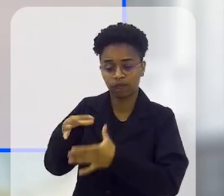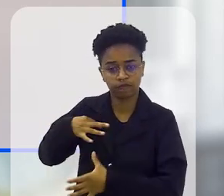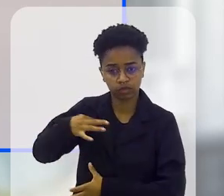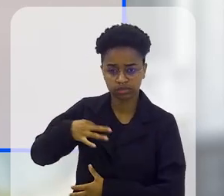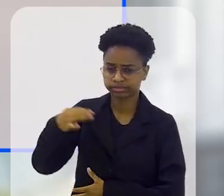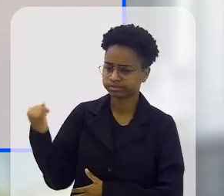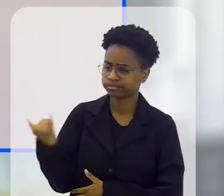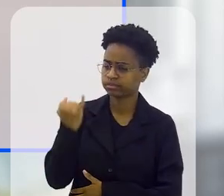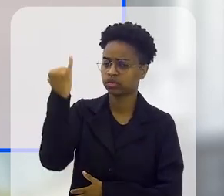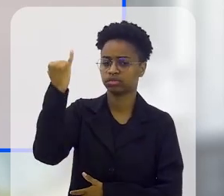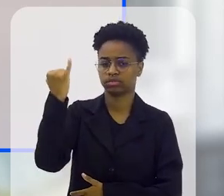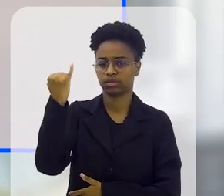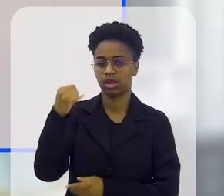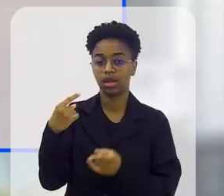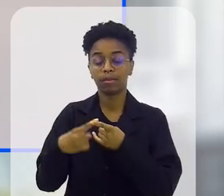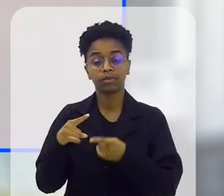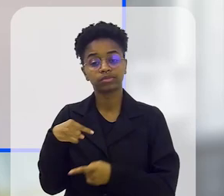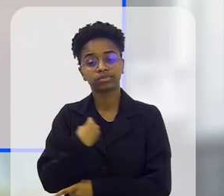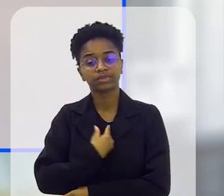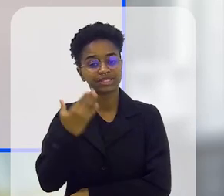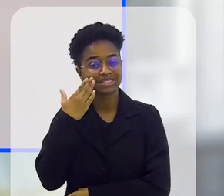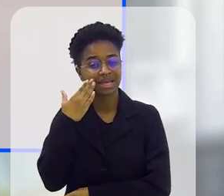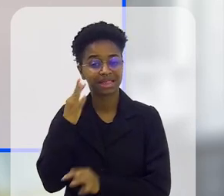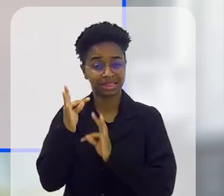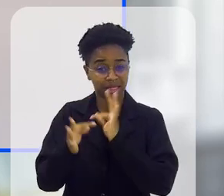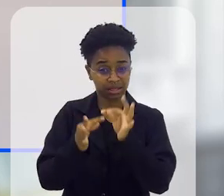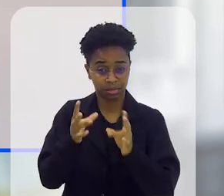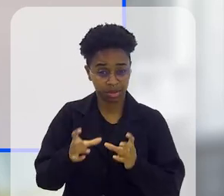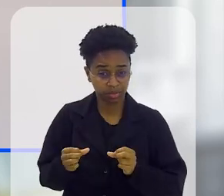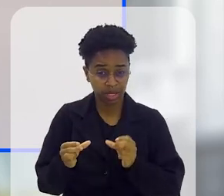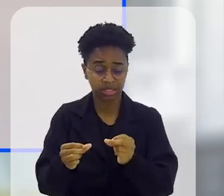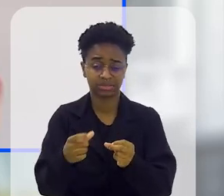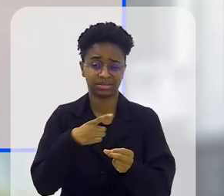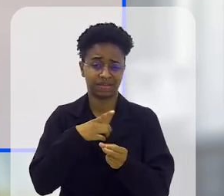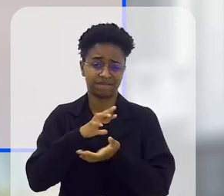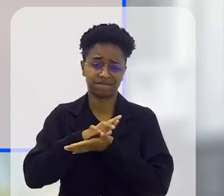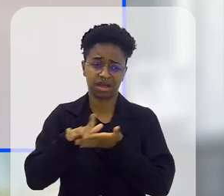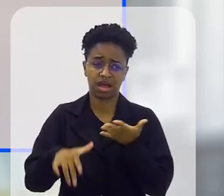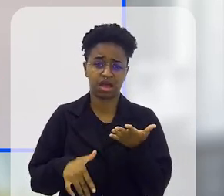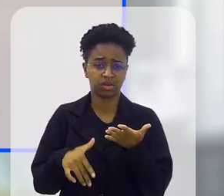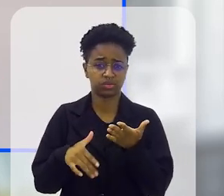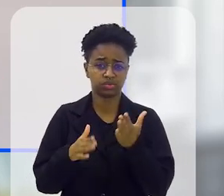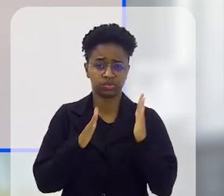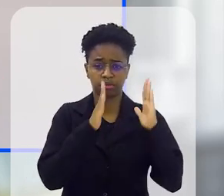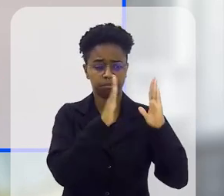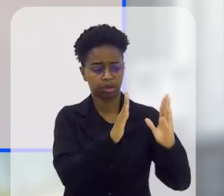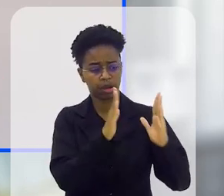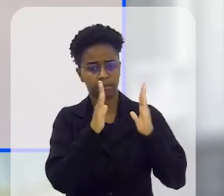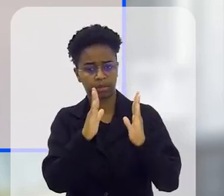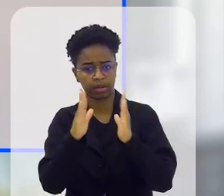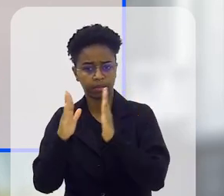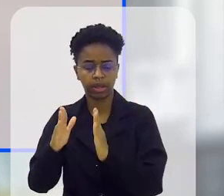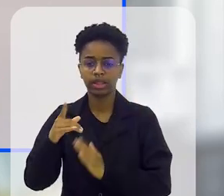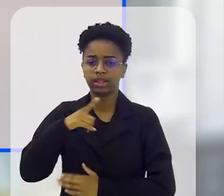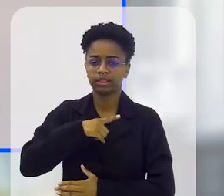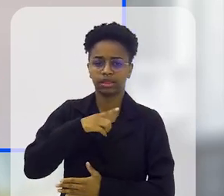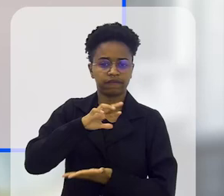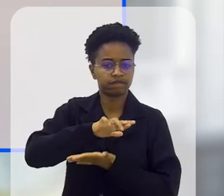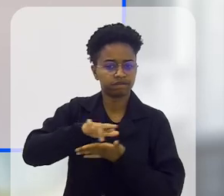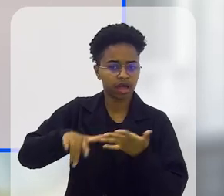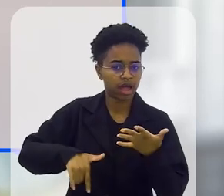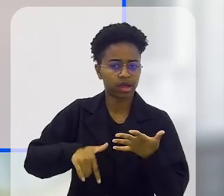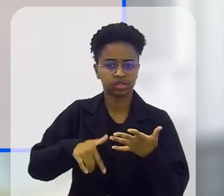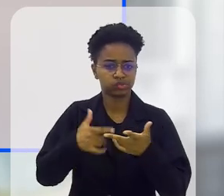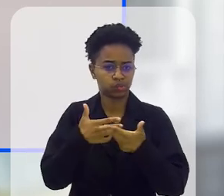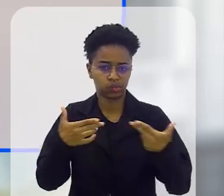é muitíssimo importante, a gente sabe que o tratamento oncológico envolve várias, várias etapas, né, vários